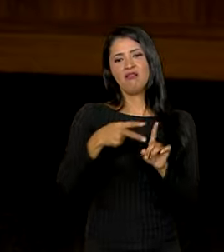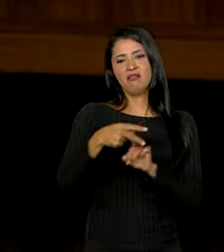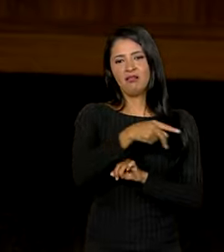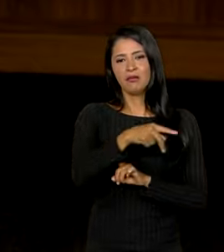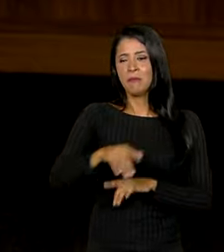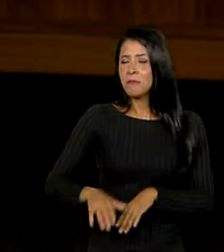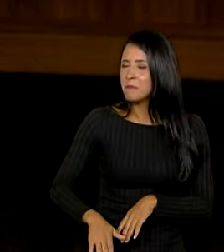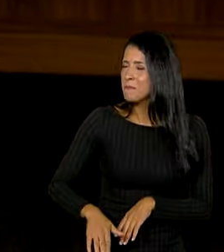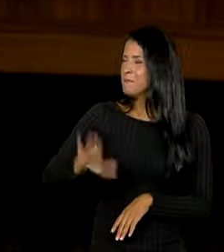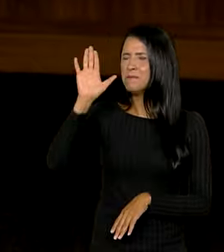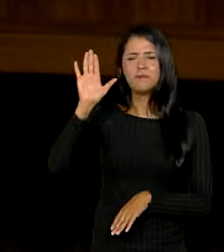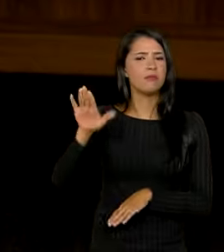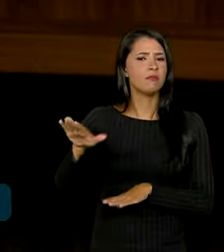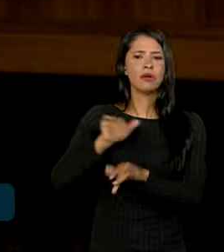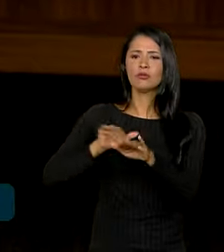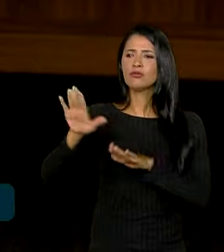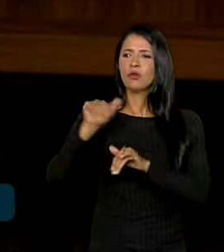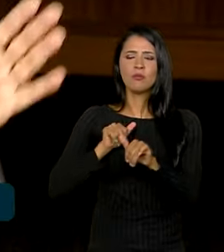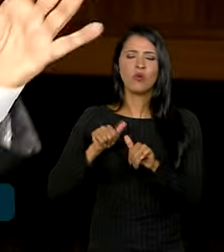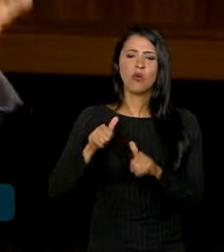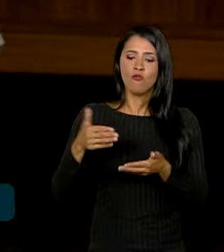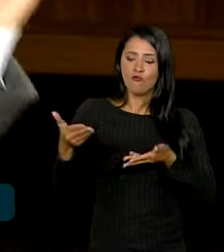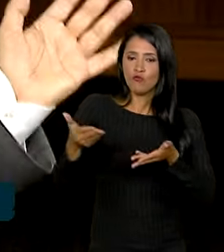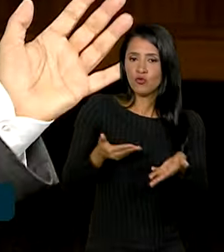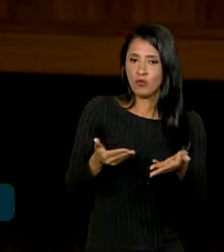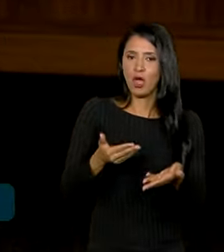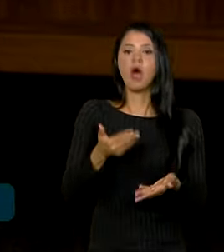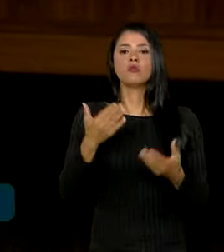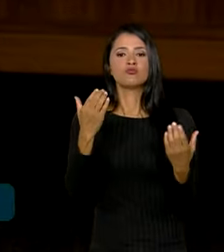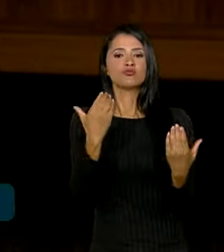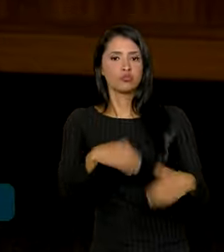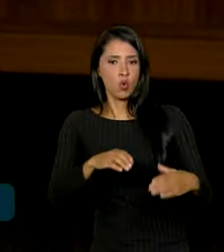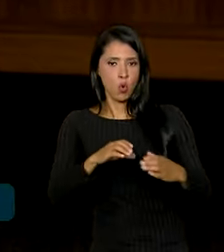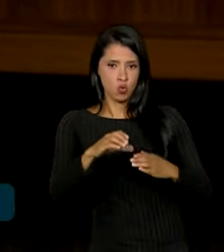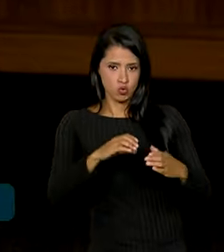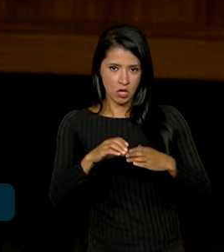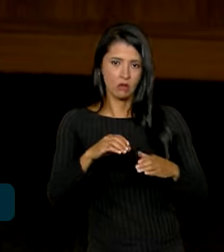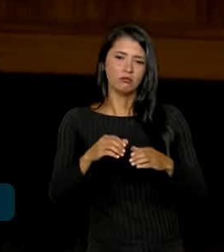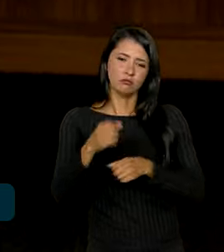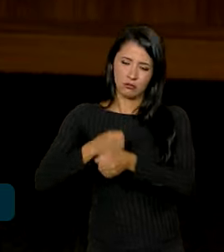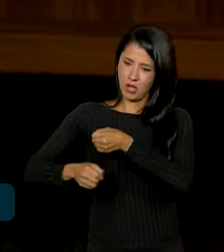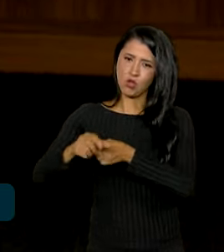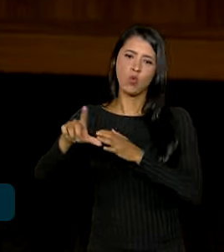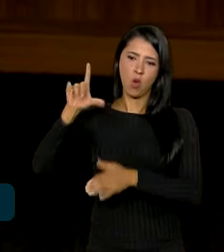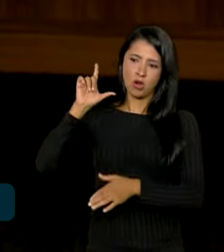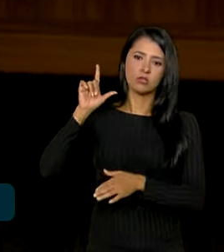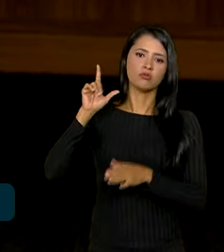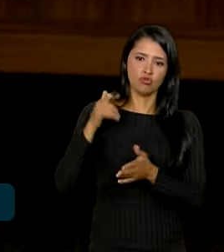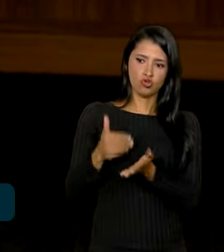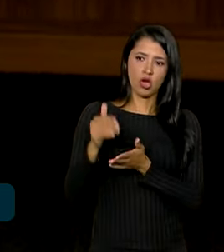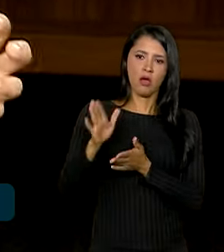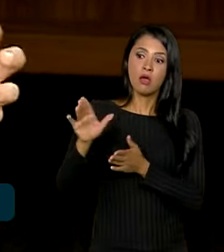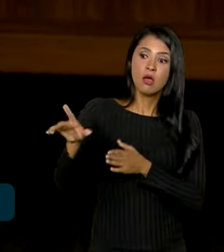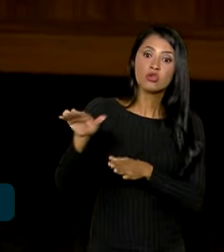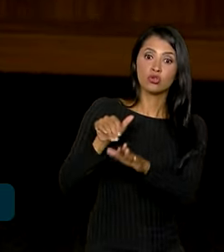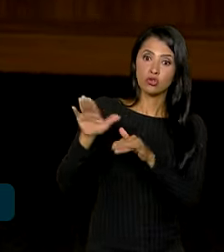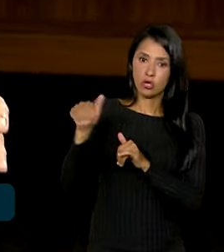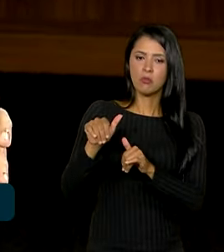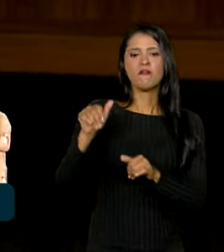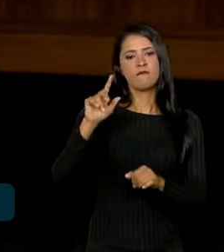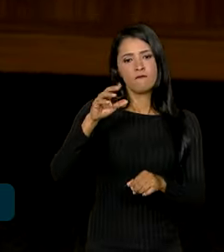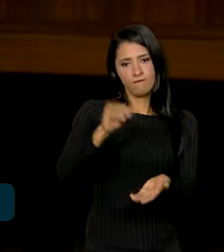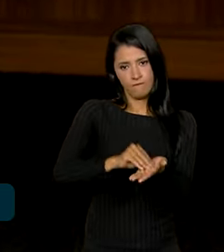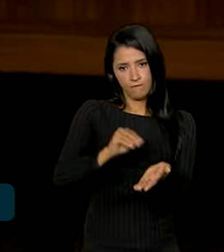toda a esplanada do Ministério, funcionários concursados. Nós tínhamos um concurso feito ainda no ano anterior e começamos a chamar. Ainda tem cerca de 1.800